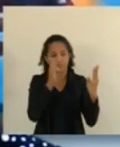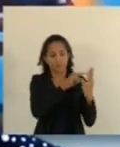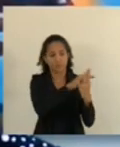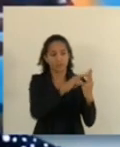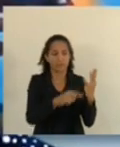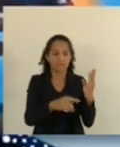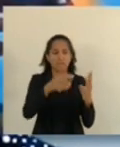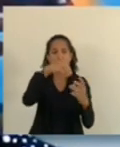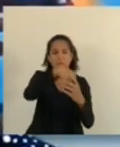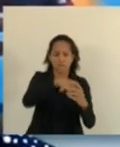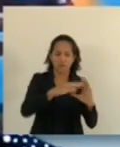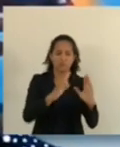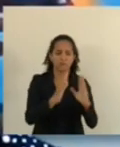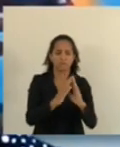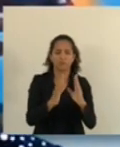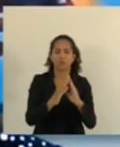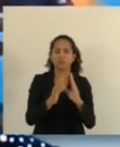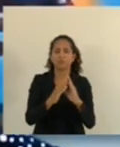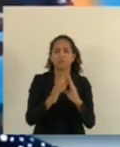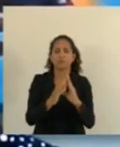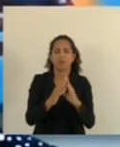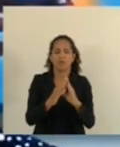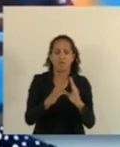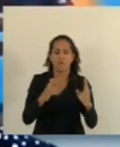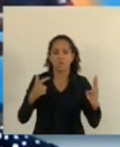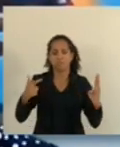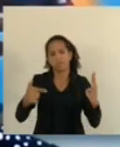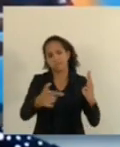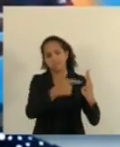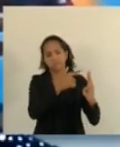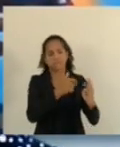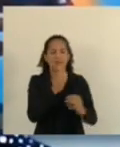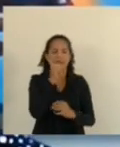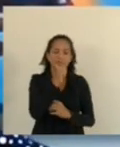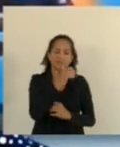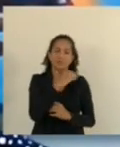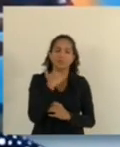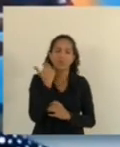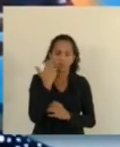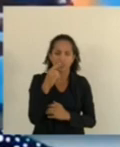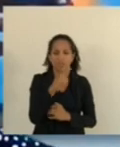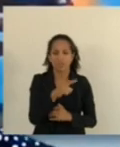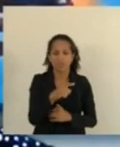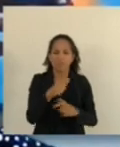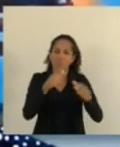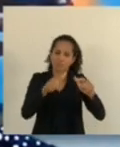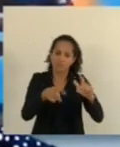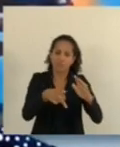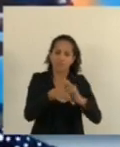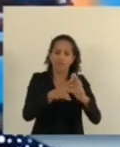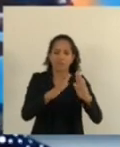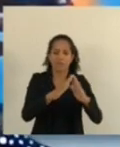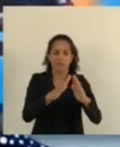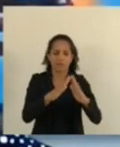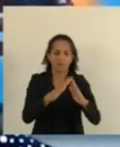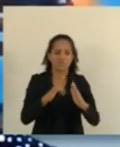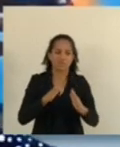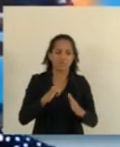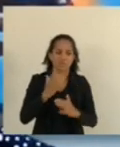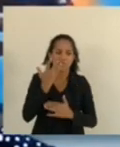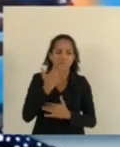estavam dentro da residência que foram atingidas. Maiara faleceu no local. Tinha uma criança